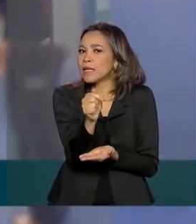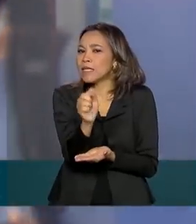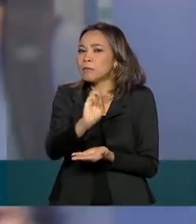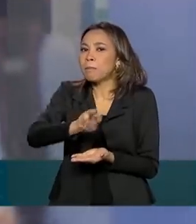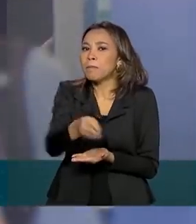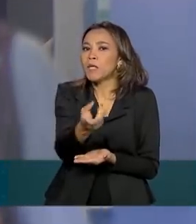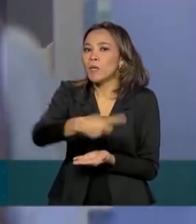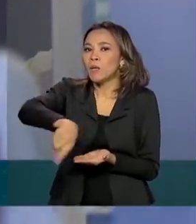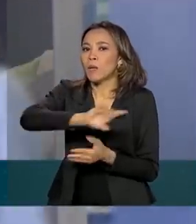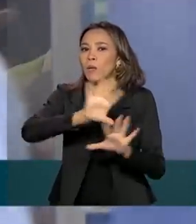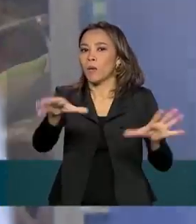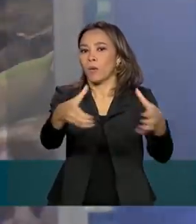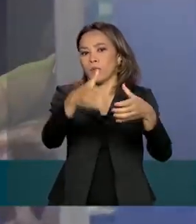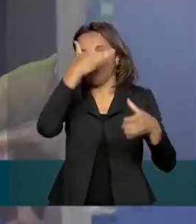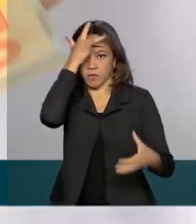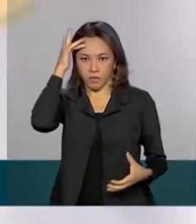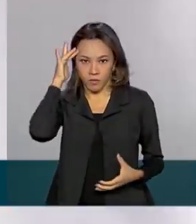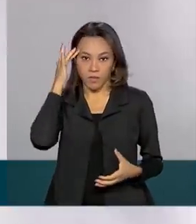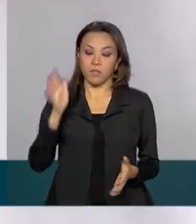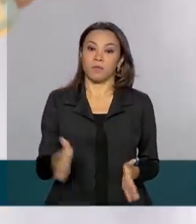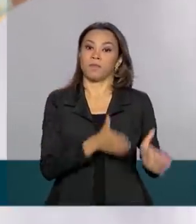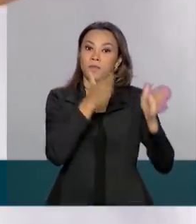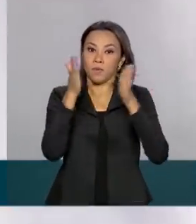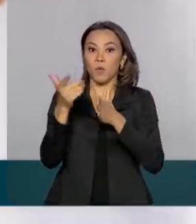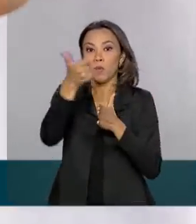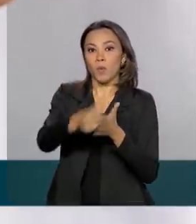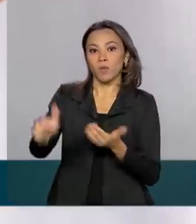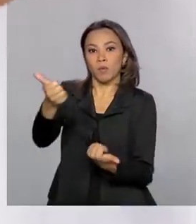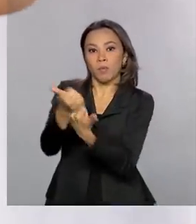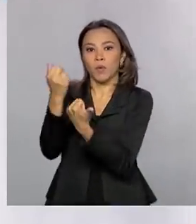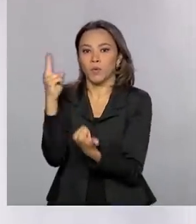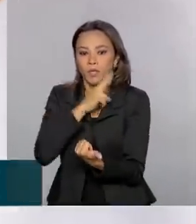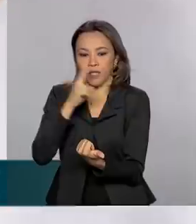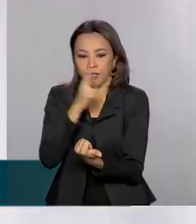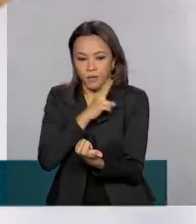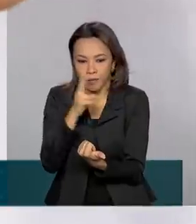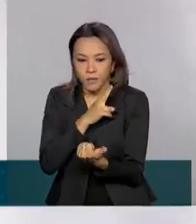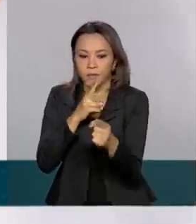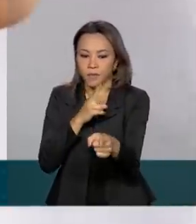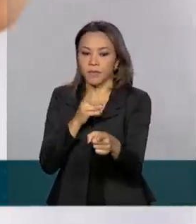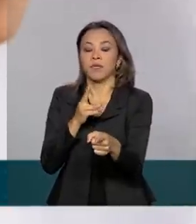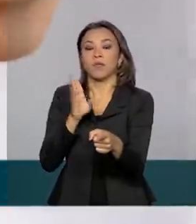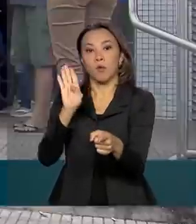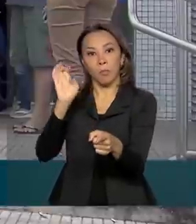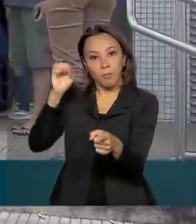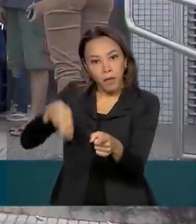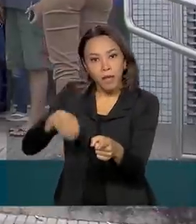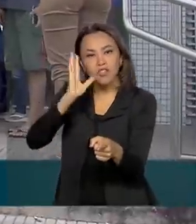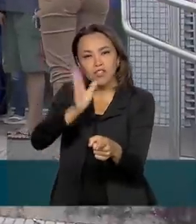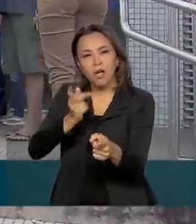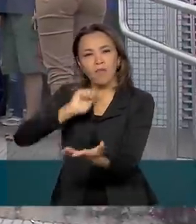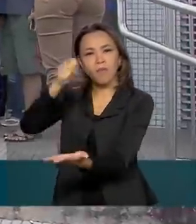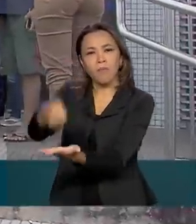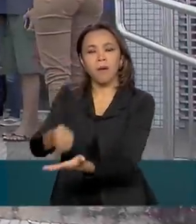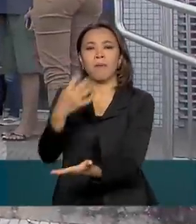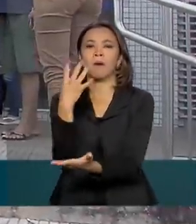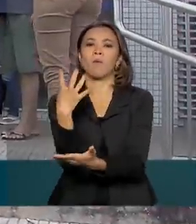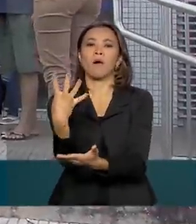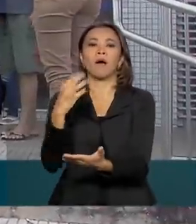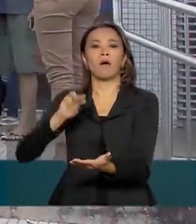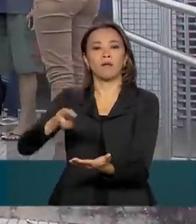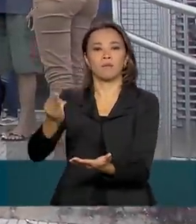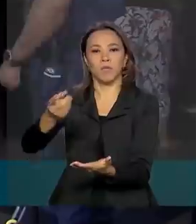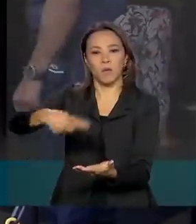de pessoas. Já o benefício emergencial, o BEM, foi pago pelo banco a mais de 4 milhões de